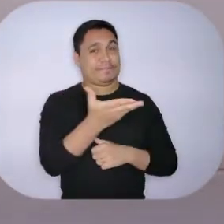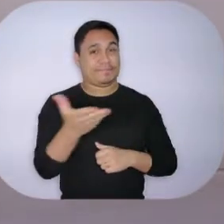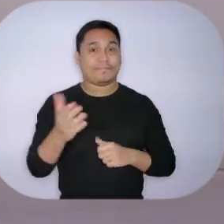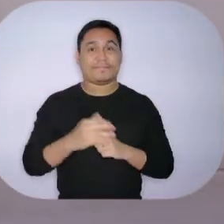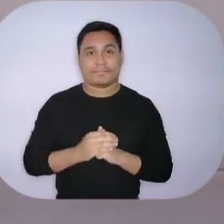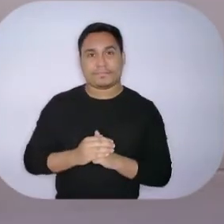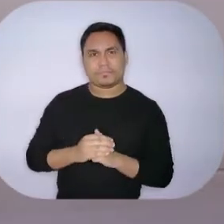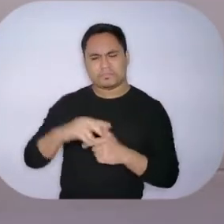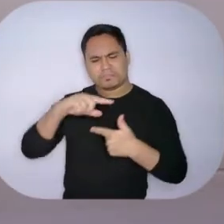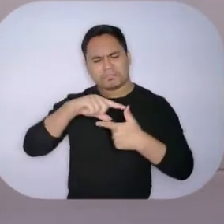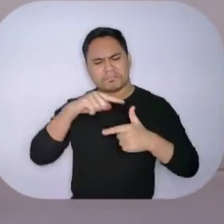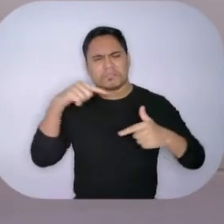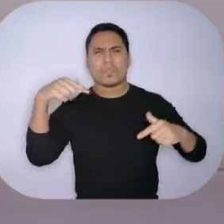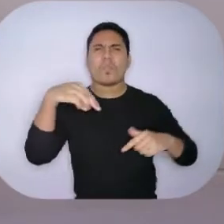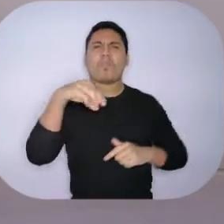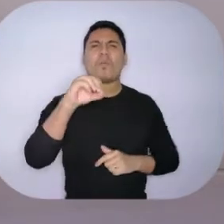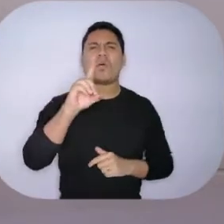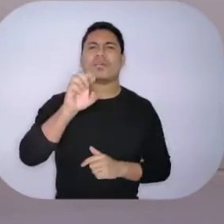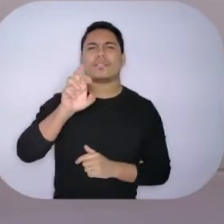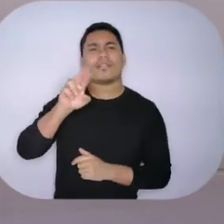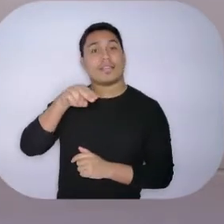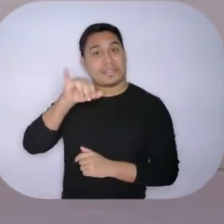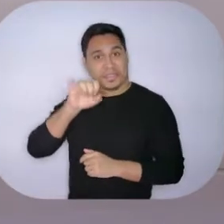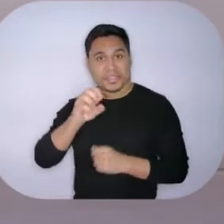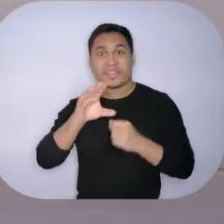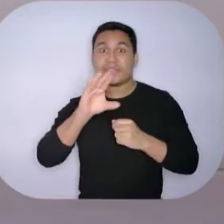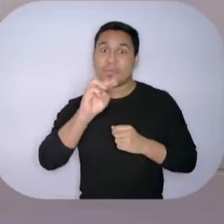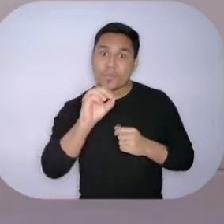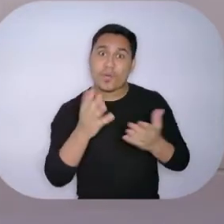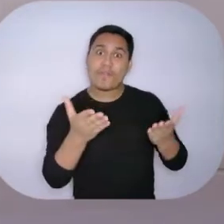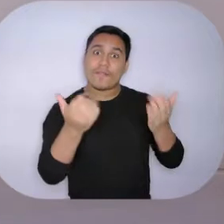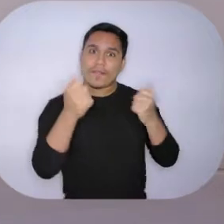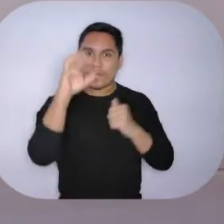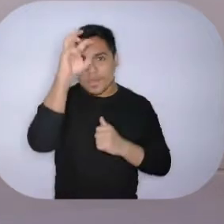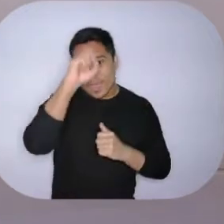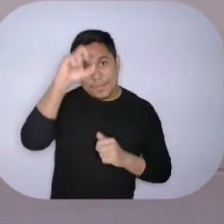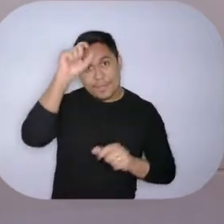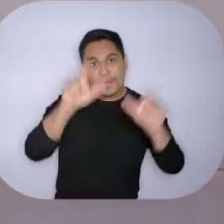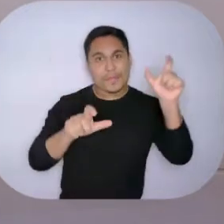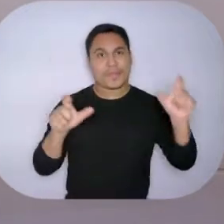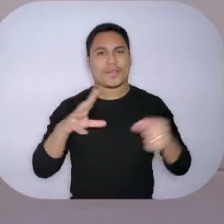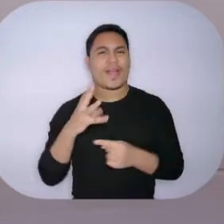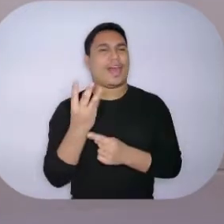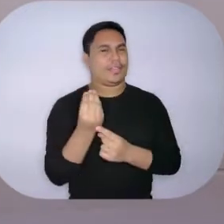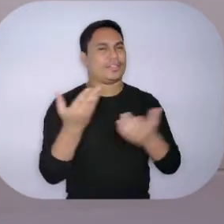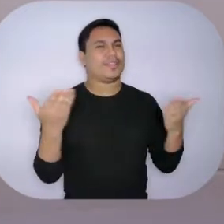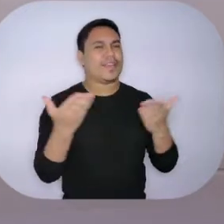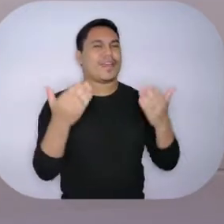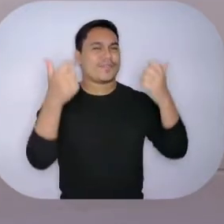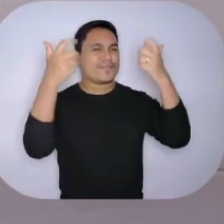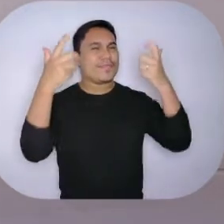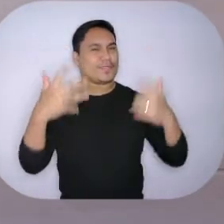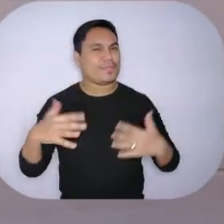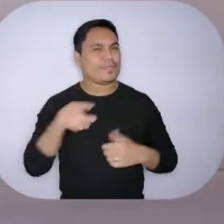Modernismo, vamos juntos aprender A história de artistas, vou contá-la pra você